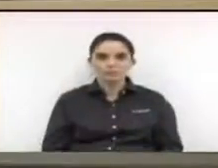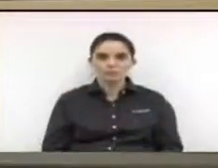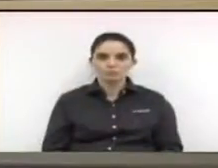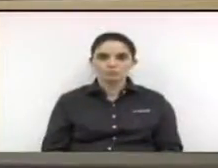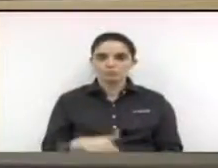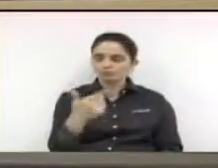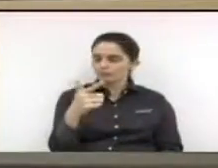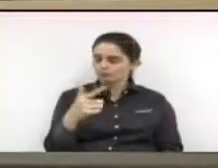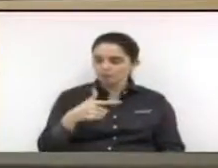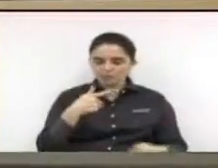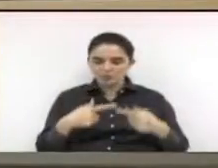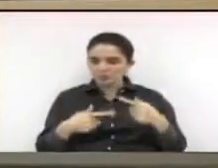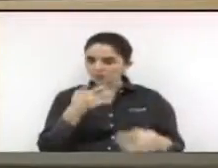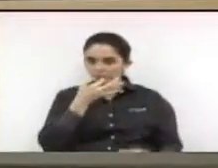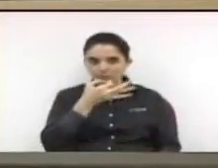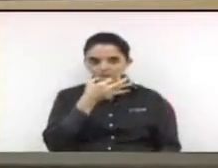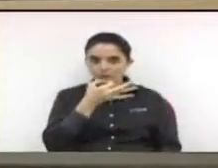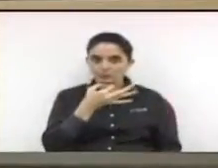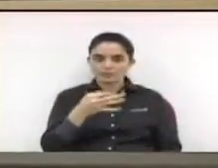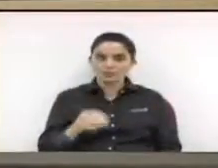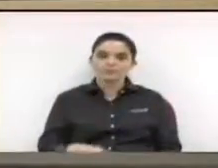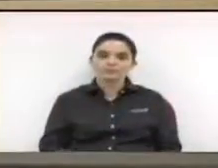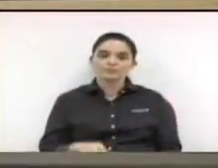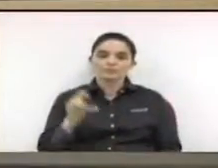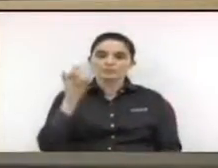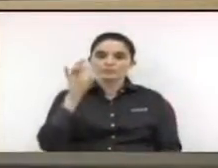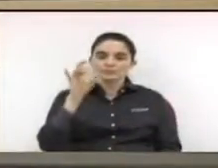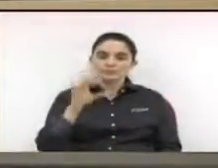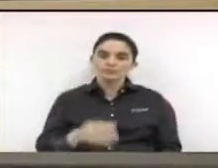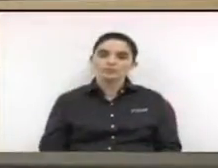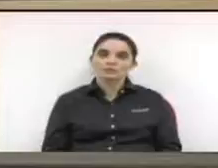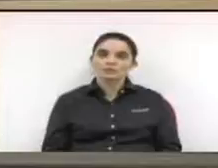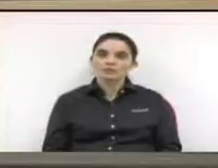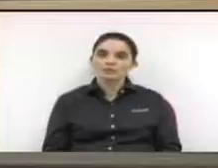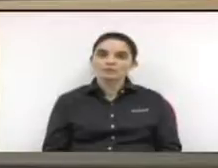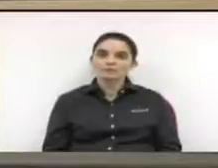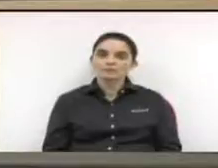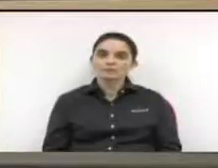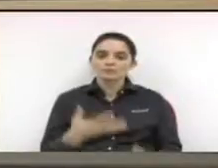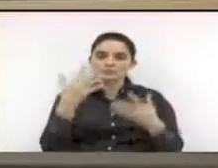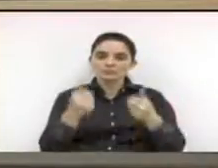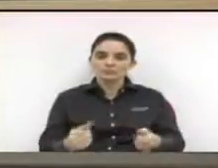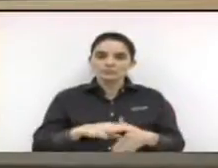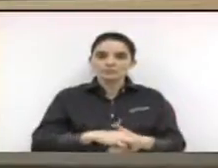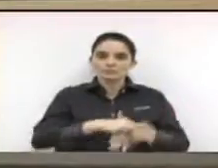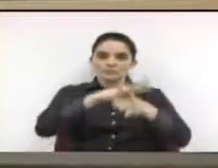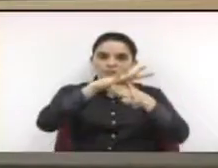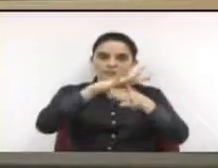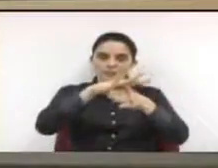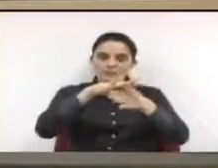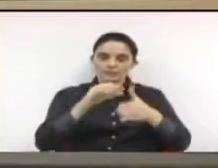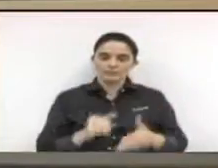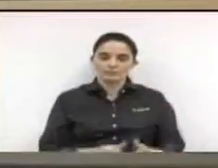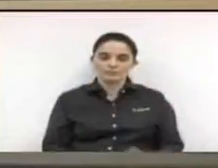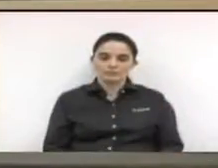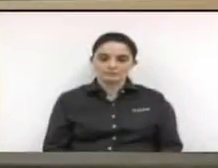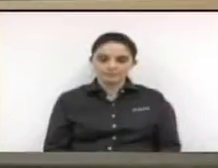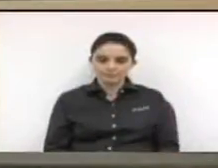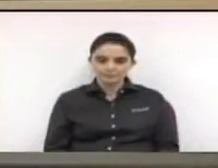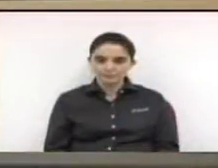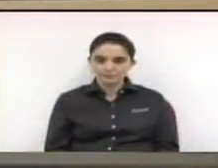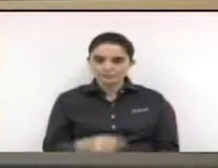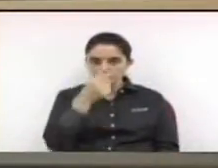não cabendo discussão, apenas anuência dos líderes dos blocos. Edivaldo Soares Antunes